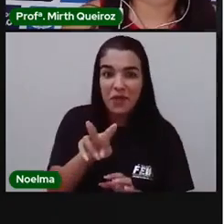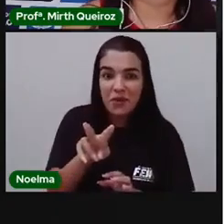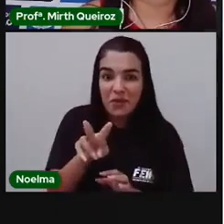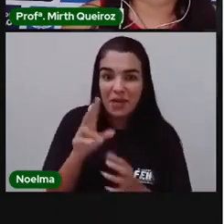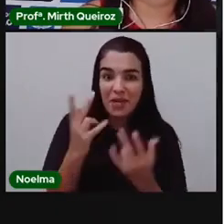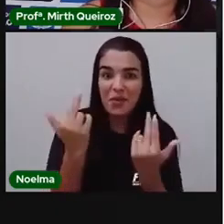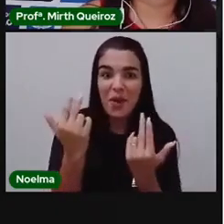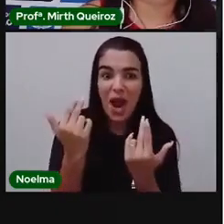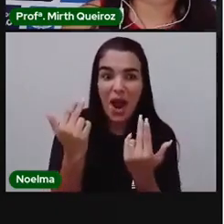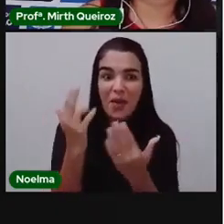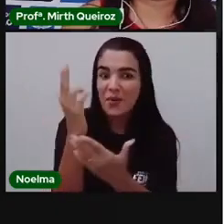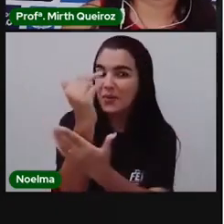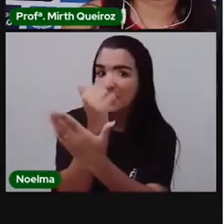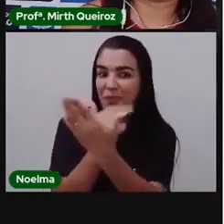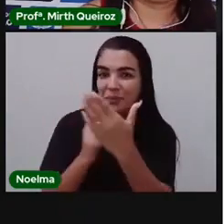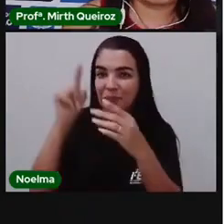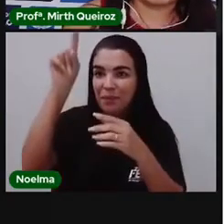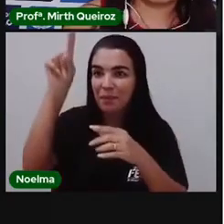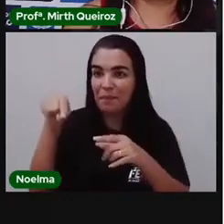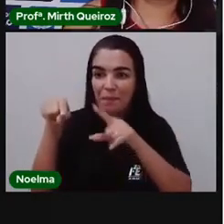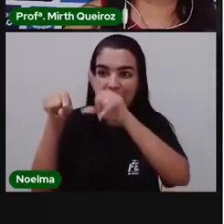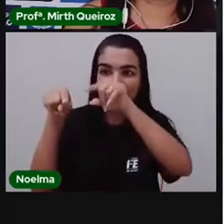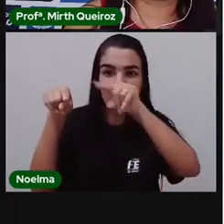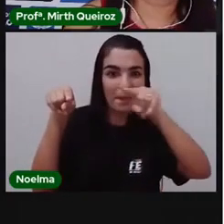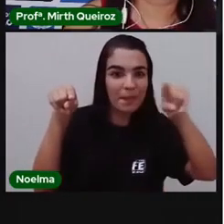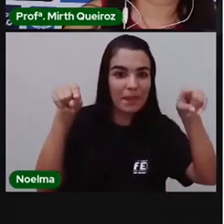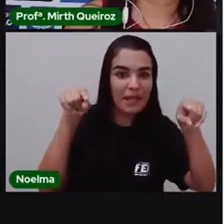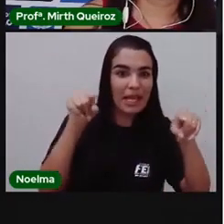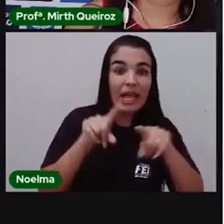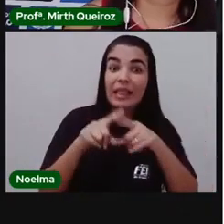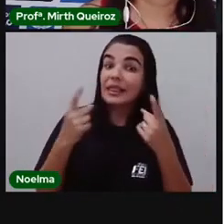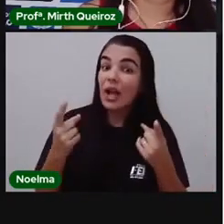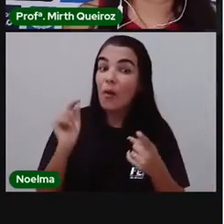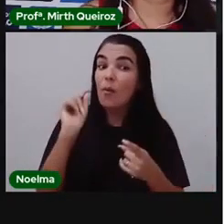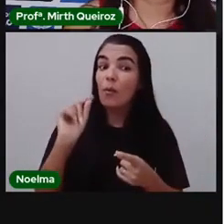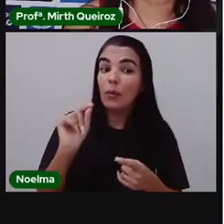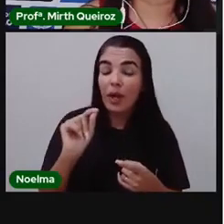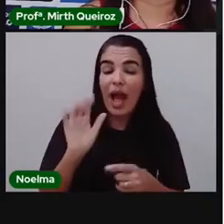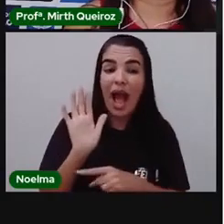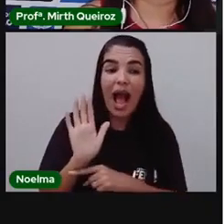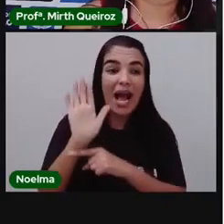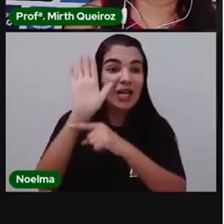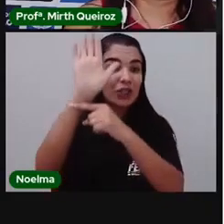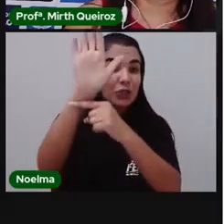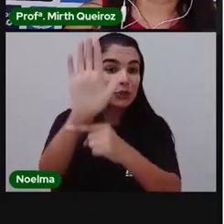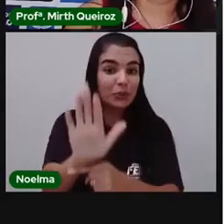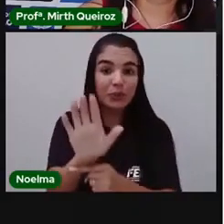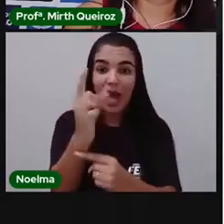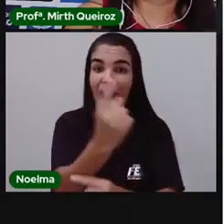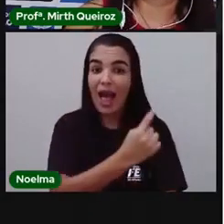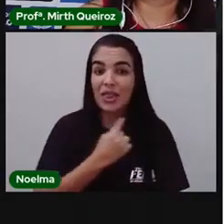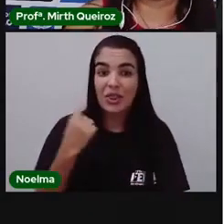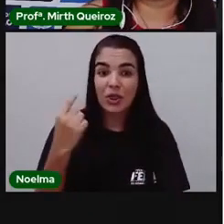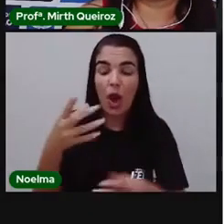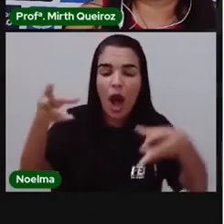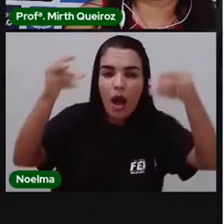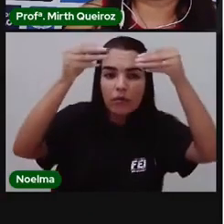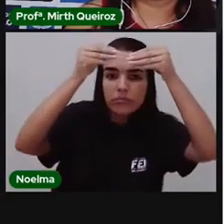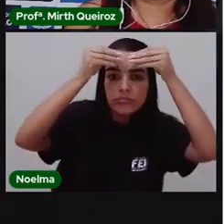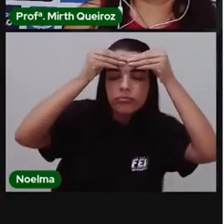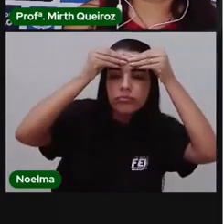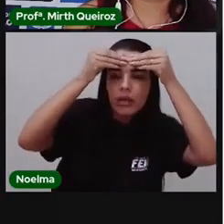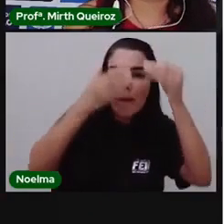Olha! Em forma de gráfico. Esses gráficos, eles ajudam a gente a compreender